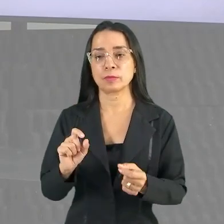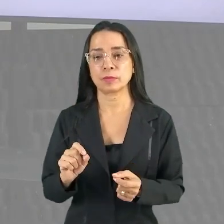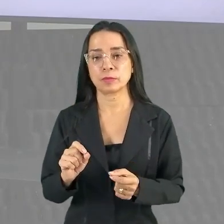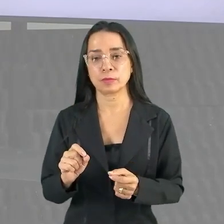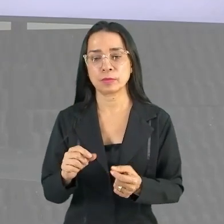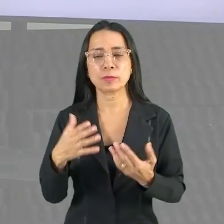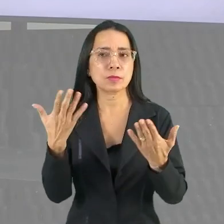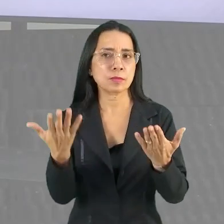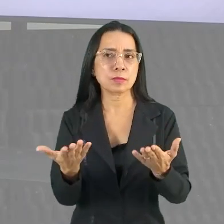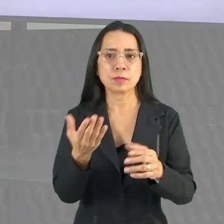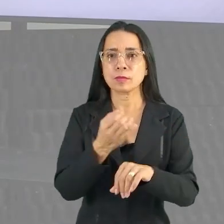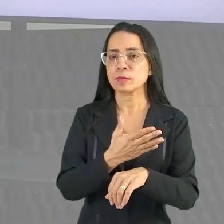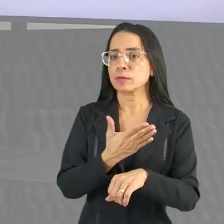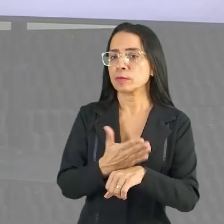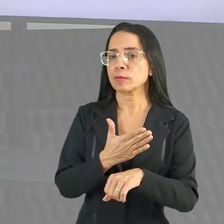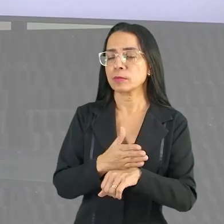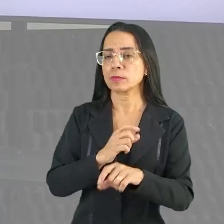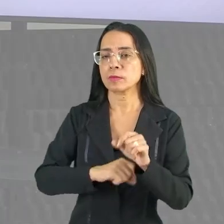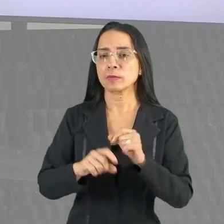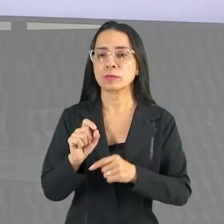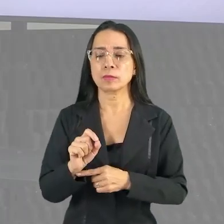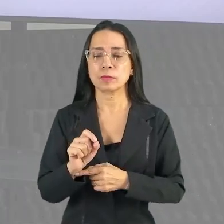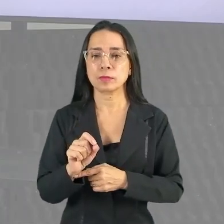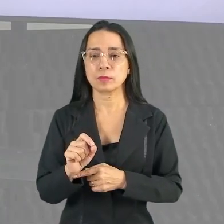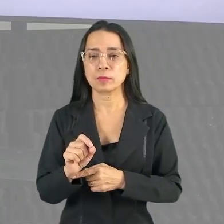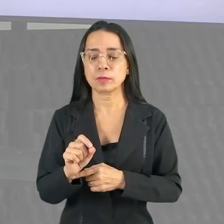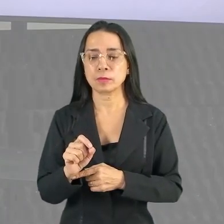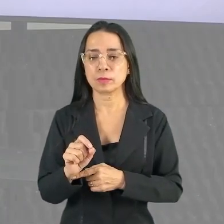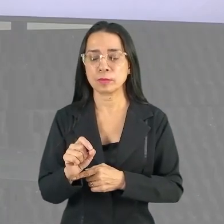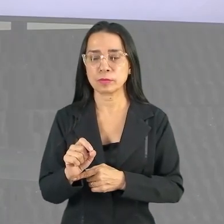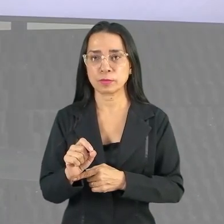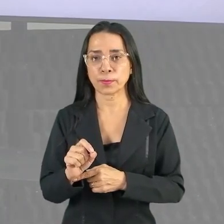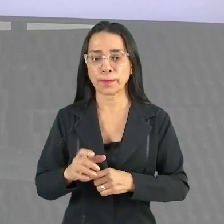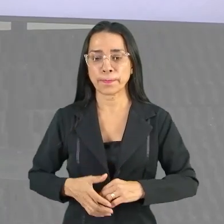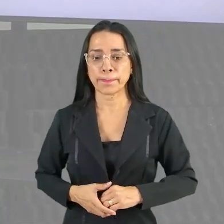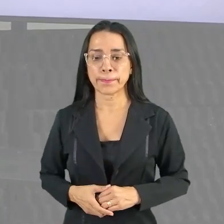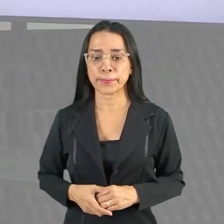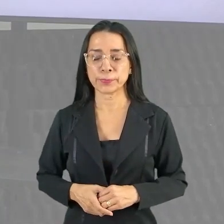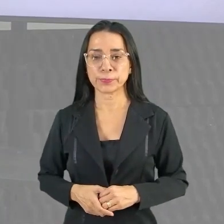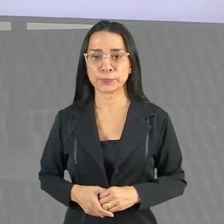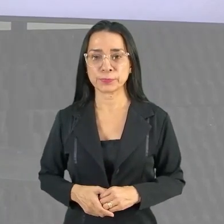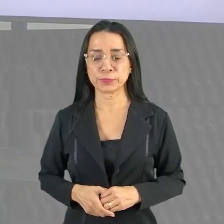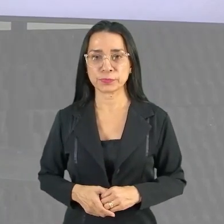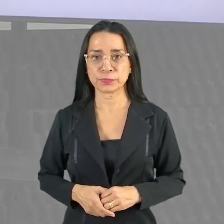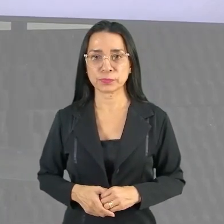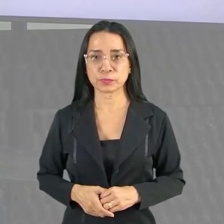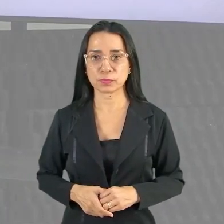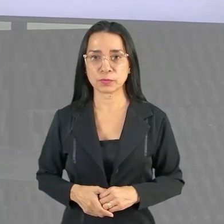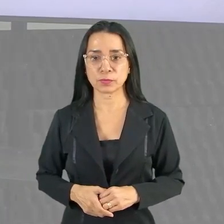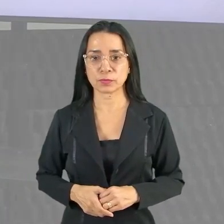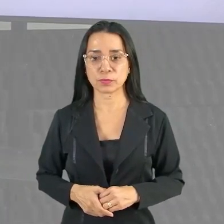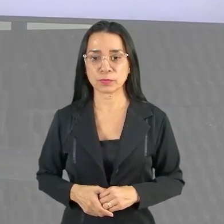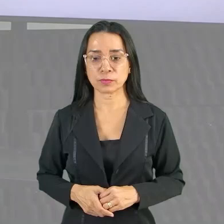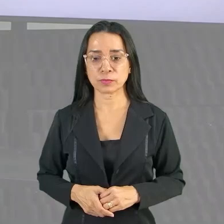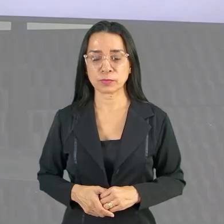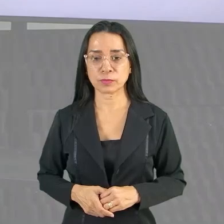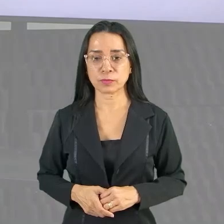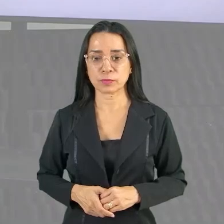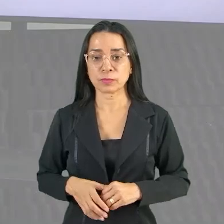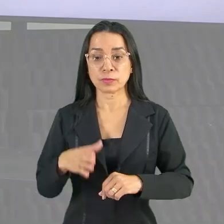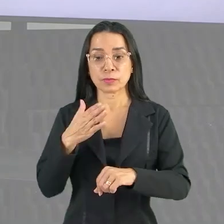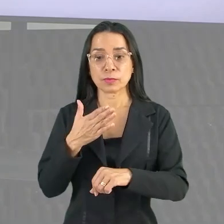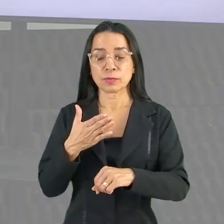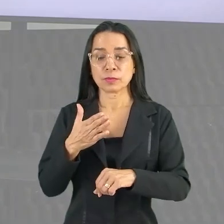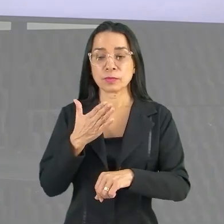que atividades físicas estruturadas e não estruturadas são essas, tá bom? A atividade física ela é o quê?